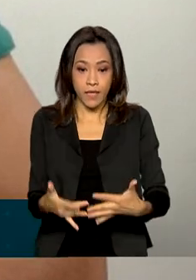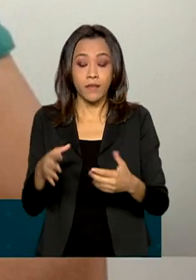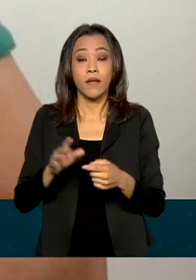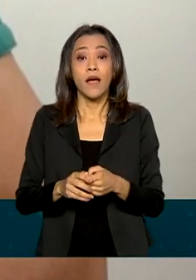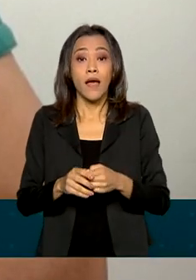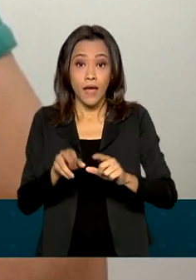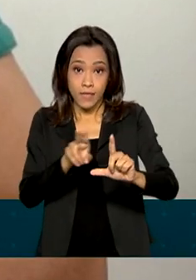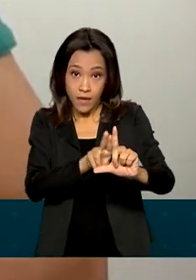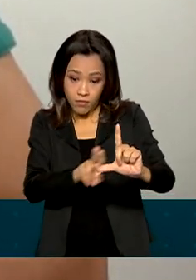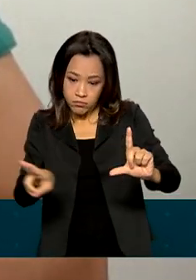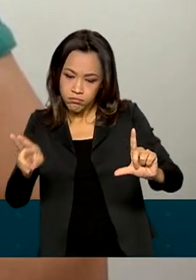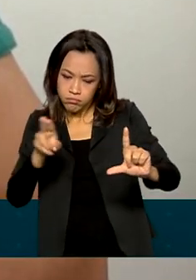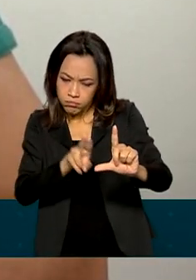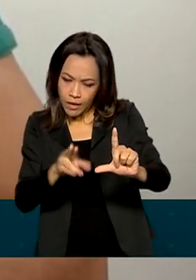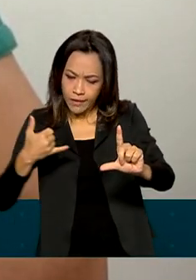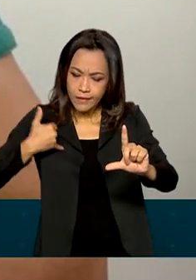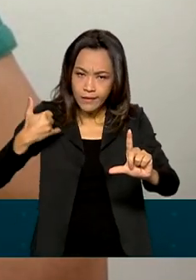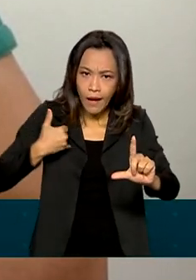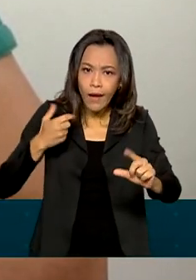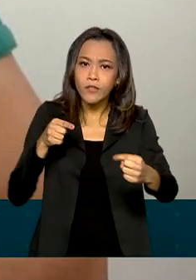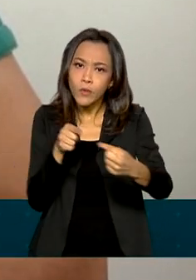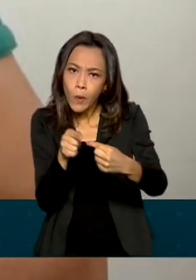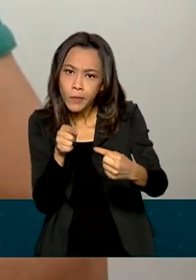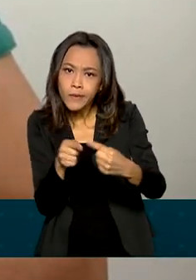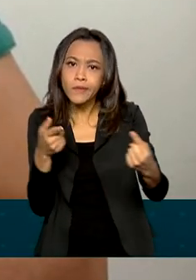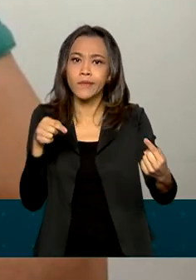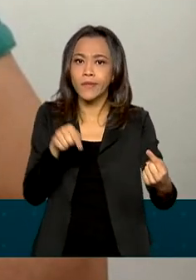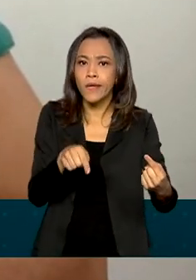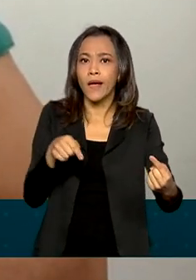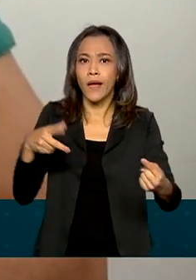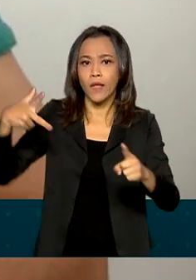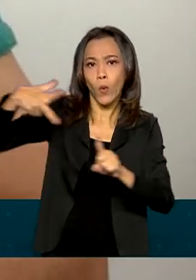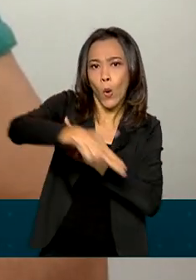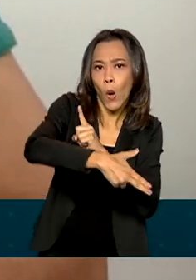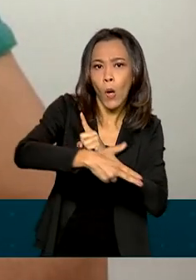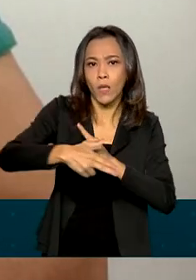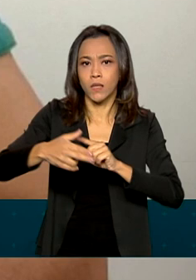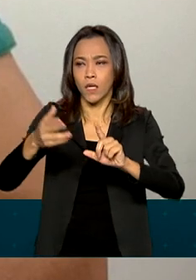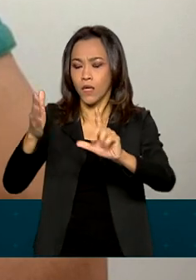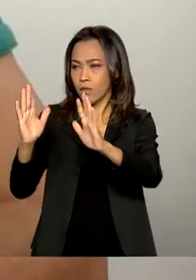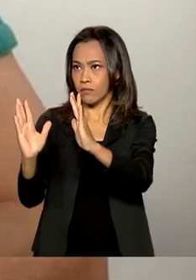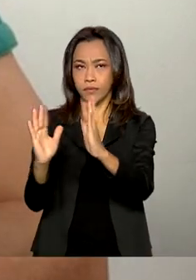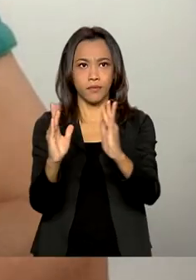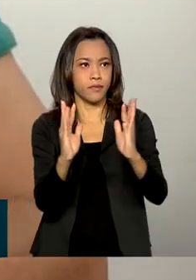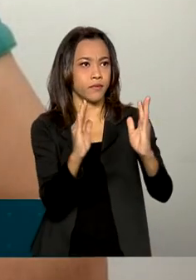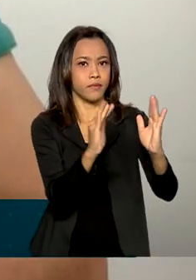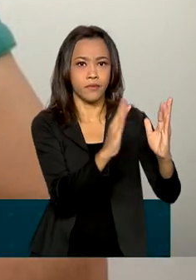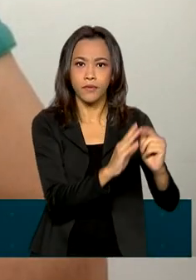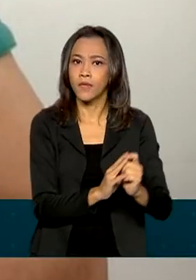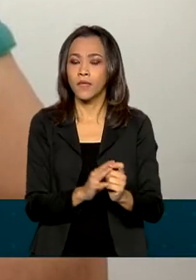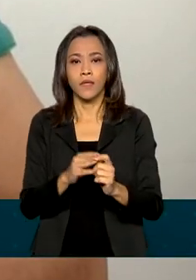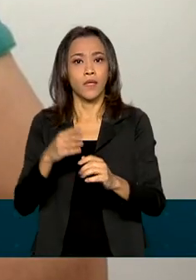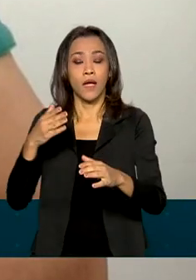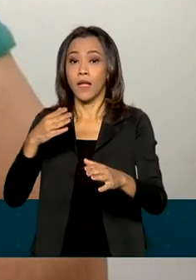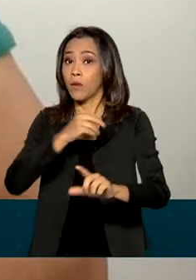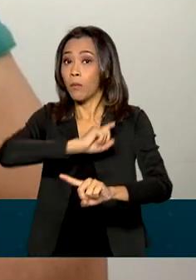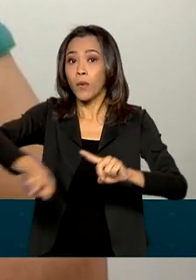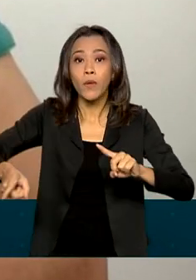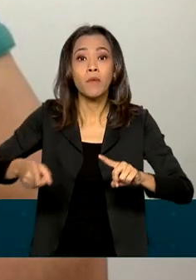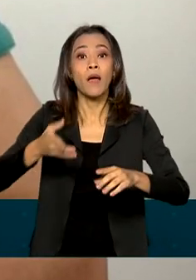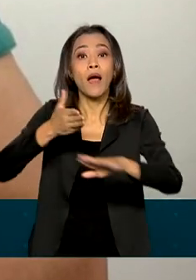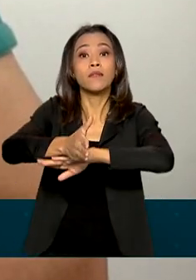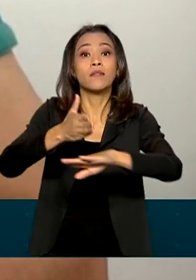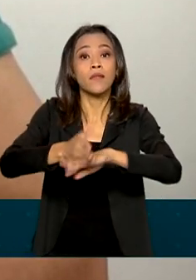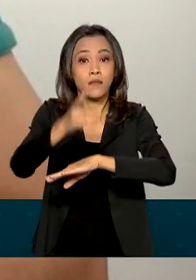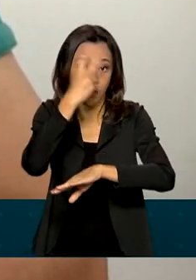informação, ela não proíbe, ela não corta cenas, ela não impede o acesso à cultura, porque ela defende